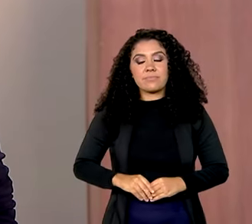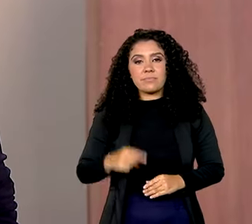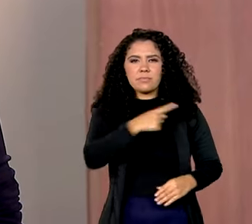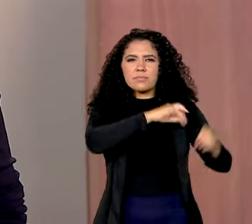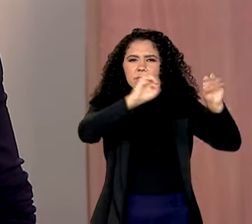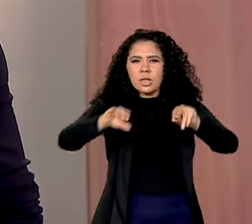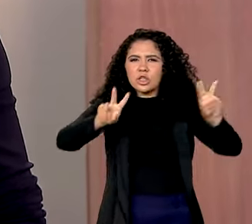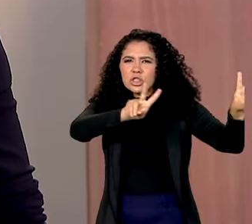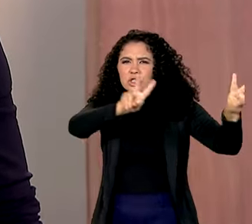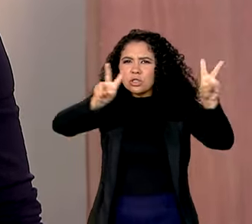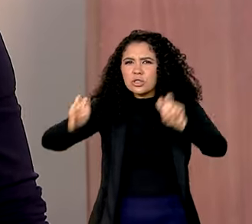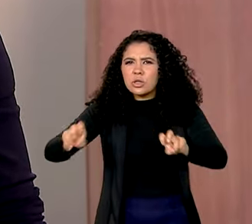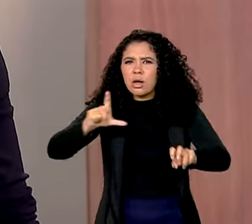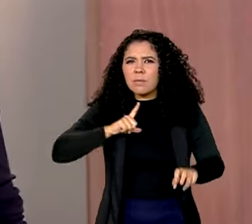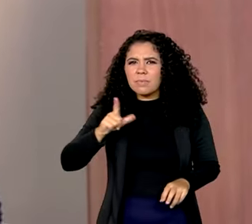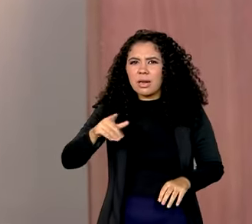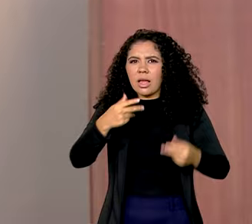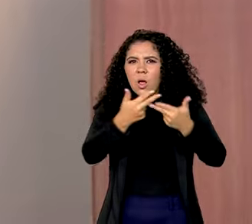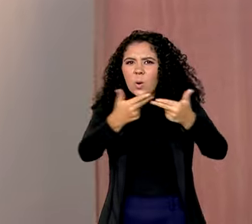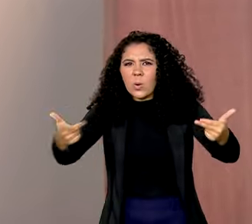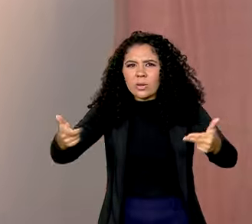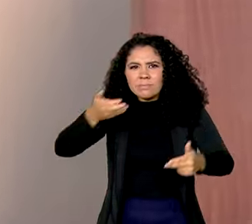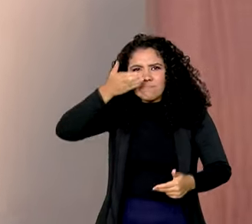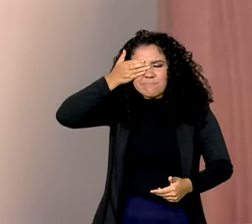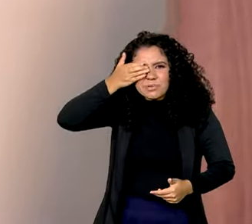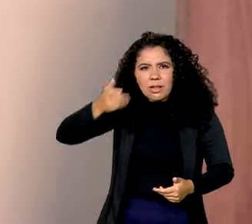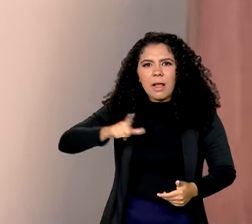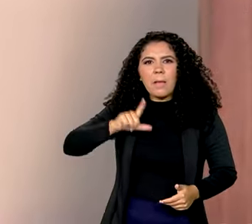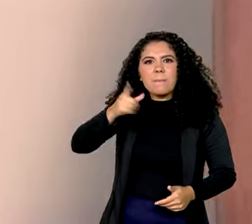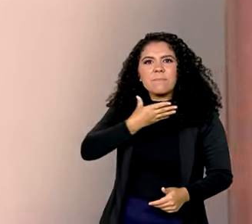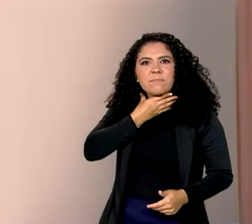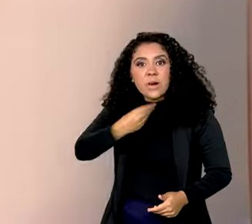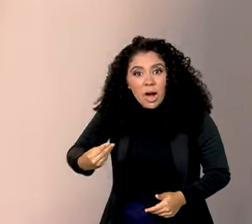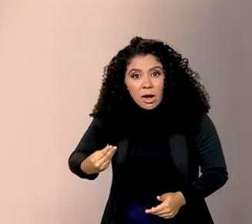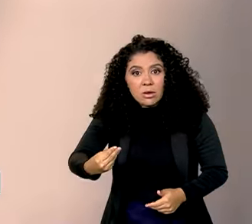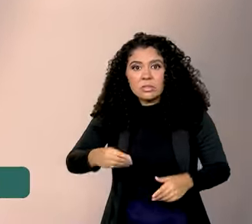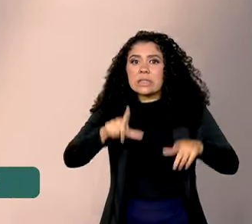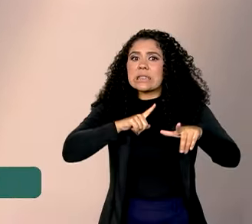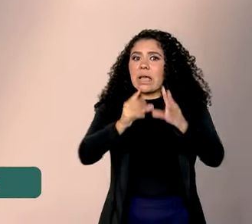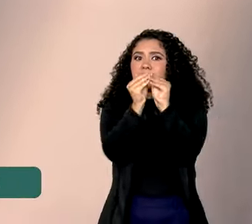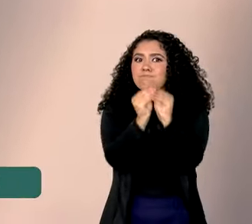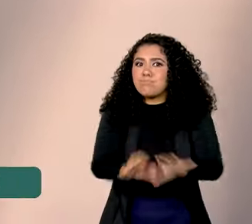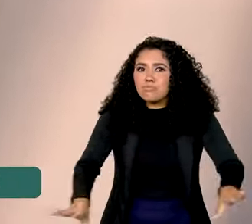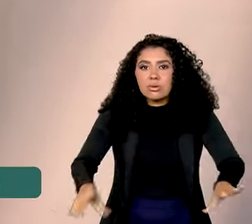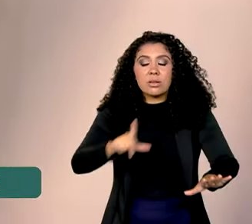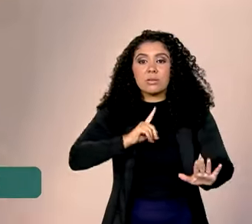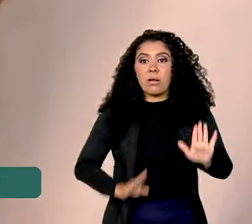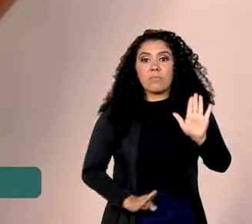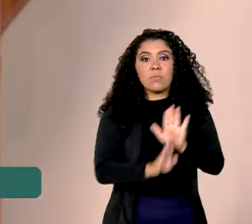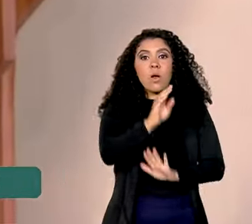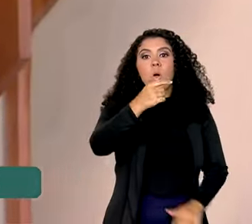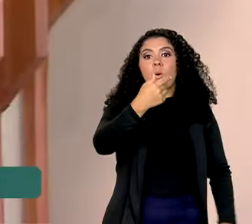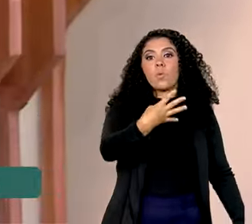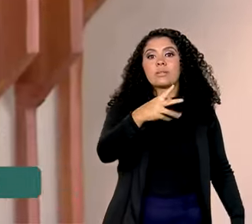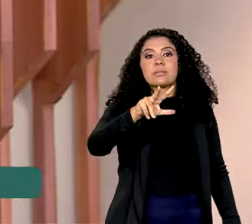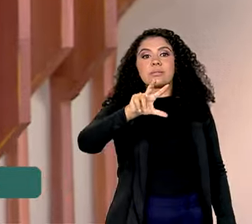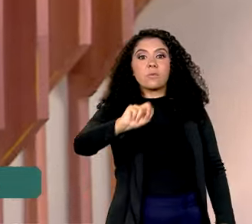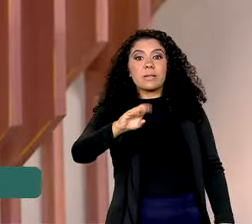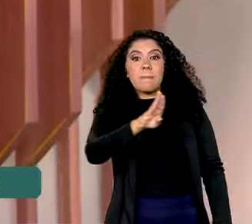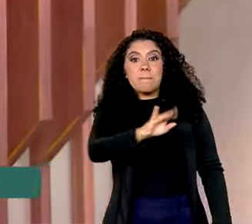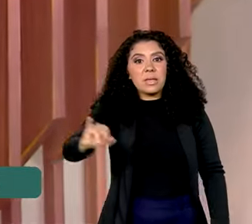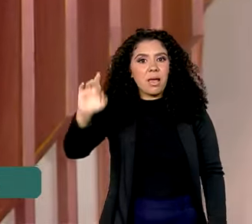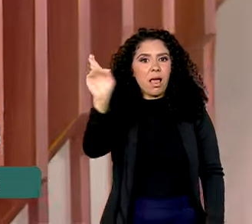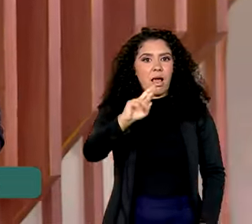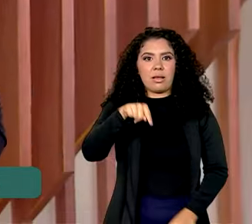Pirataria, um crime que gera à economia do país prejuízos que ultrapassam os 450 bilhões de reais por ano.